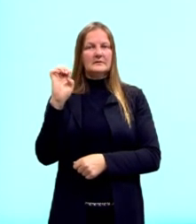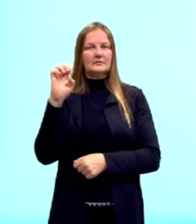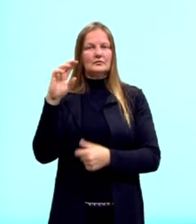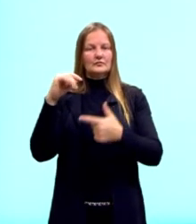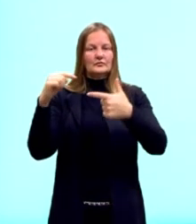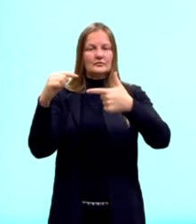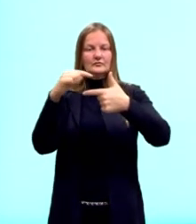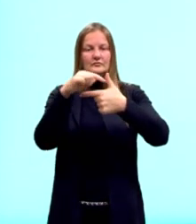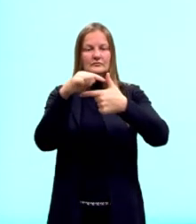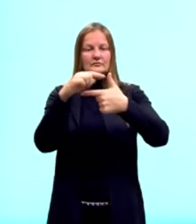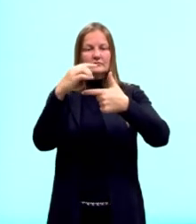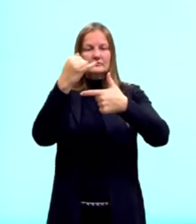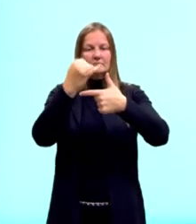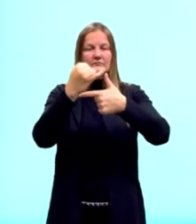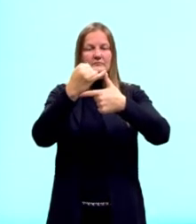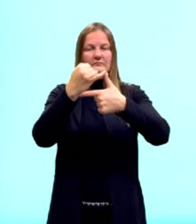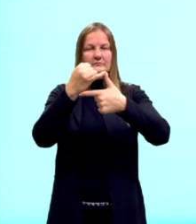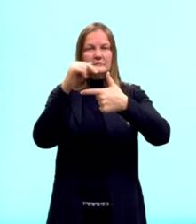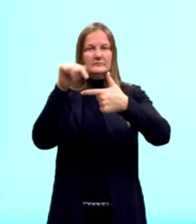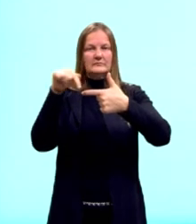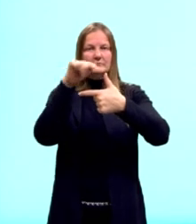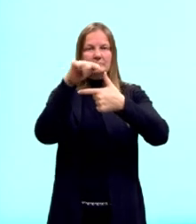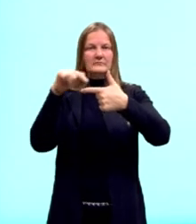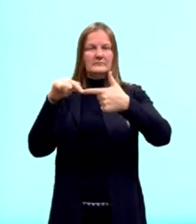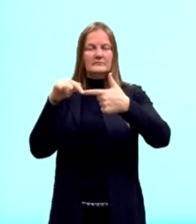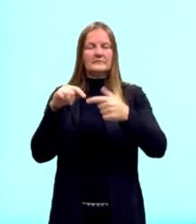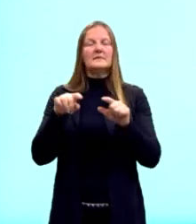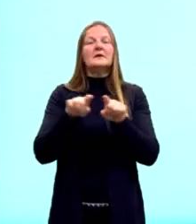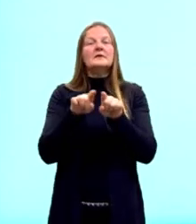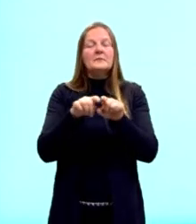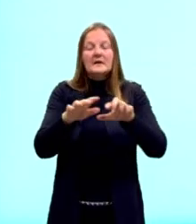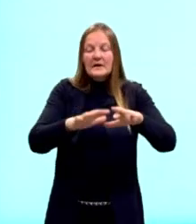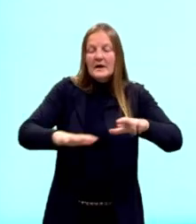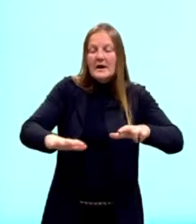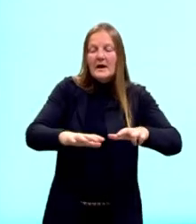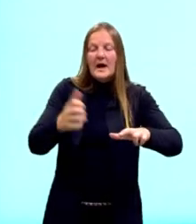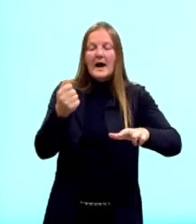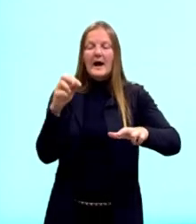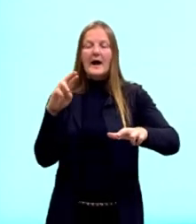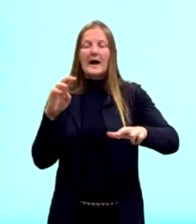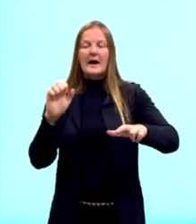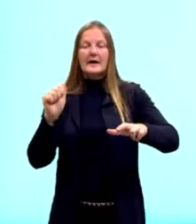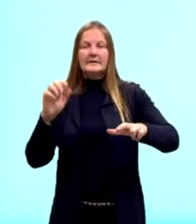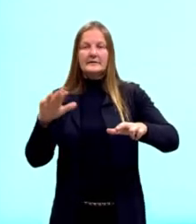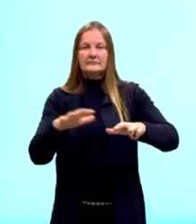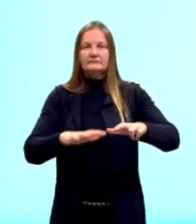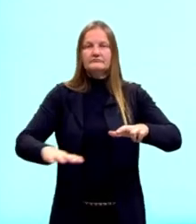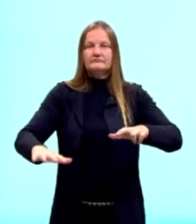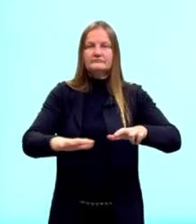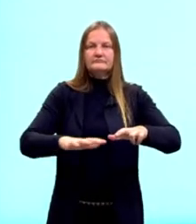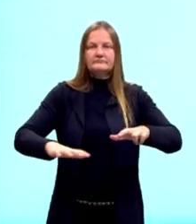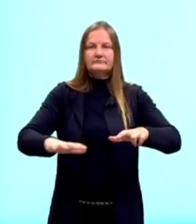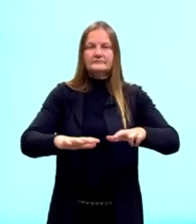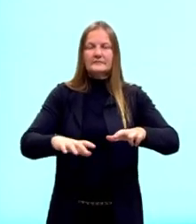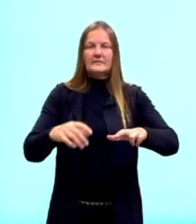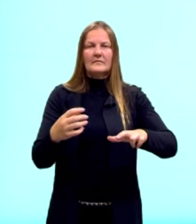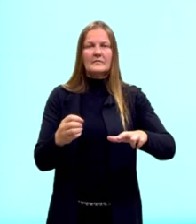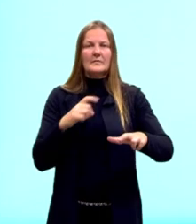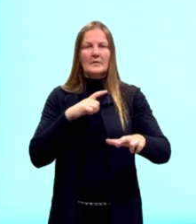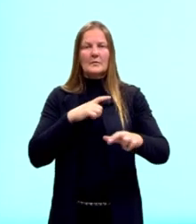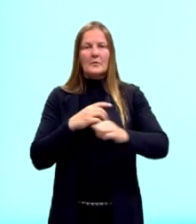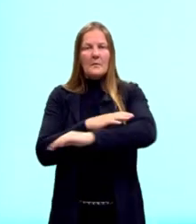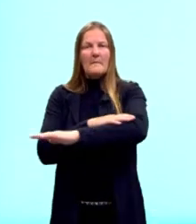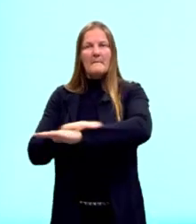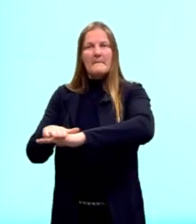Podemos determinar também a área de um triângulo retângulo. A área, então, pode ser calculada através das medidas da